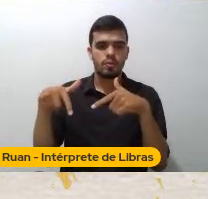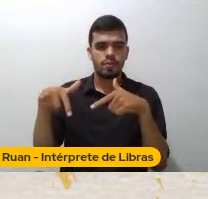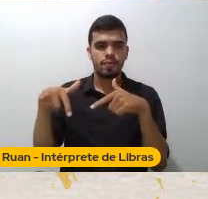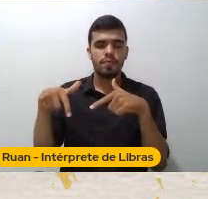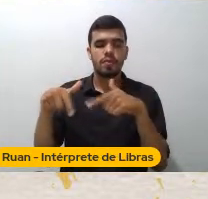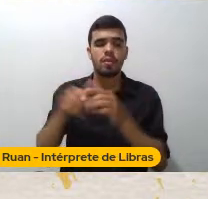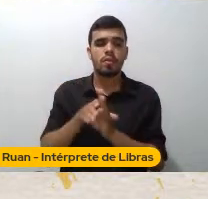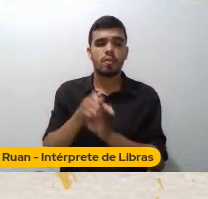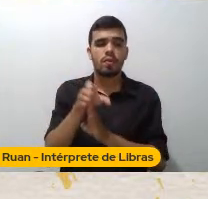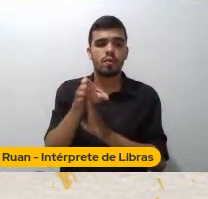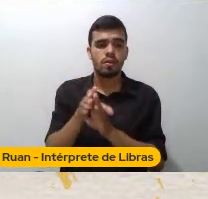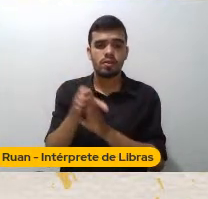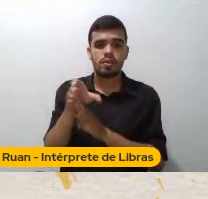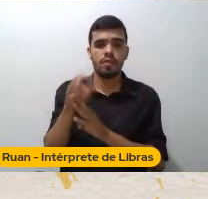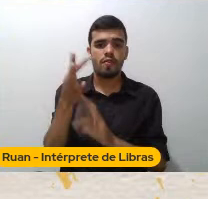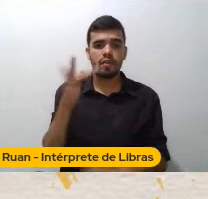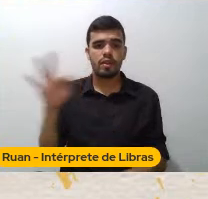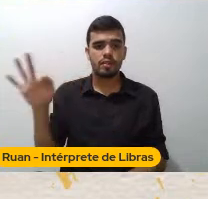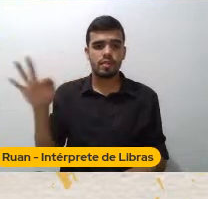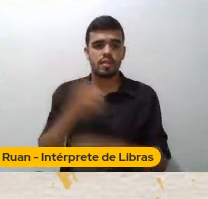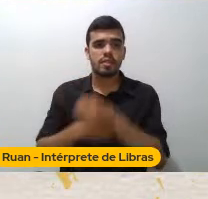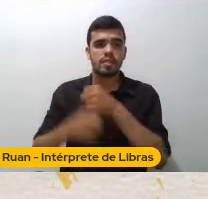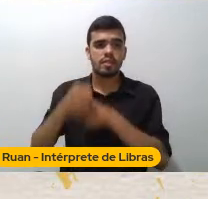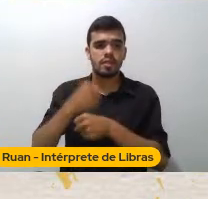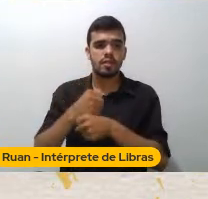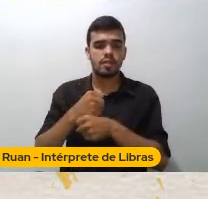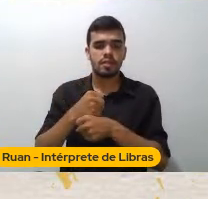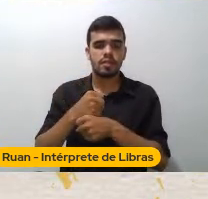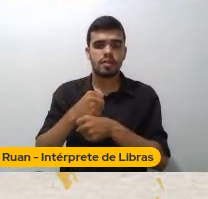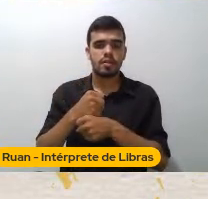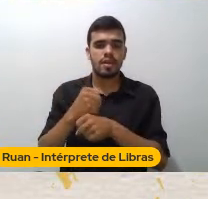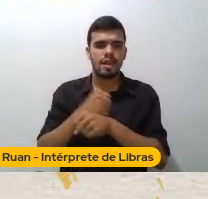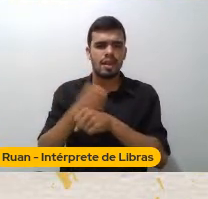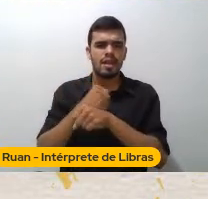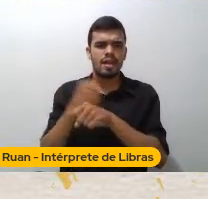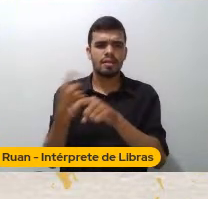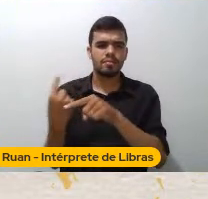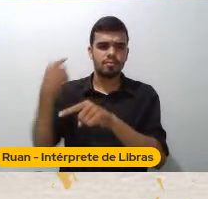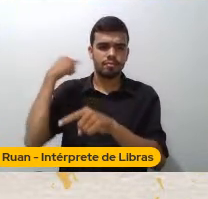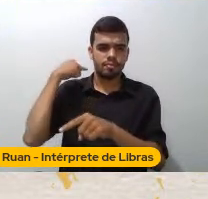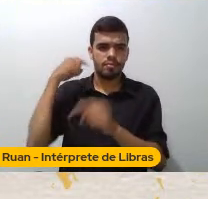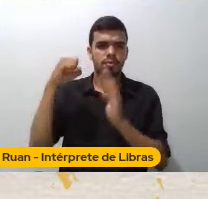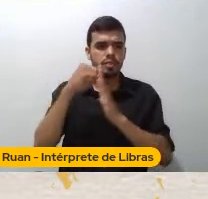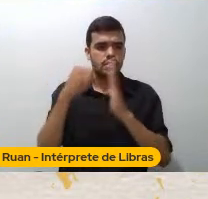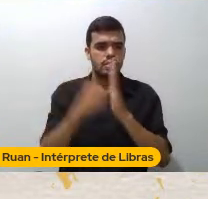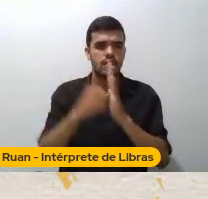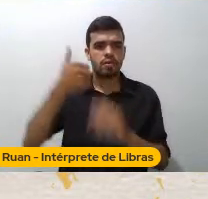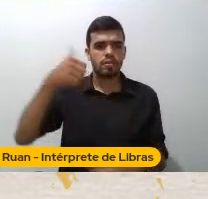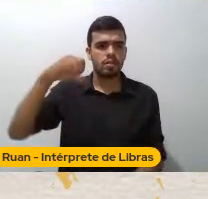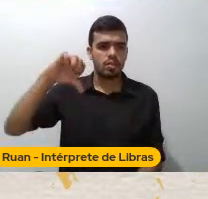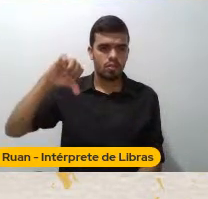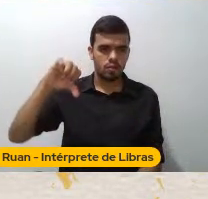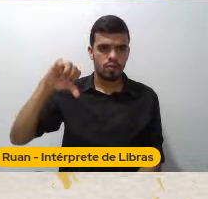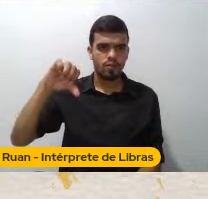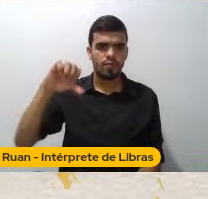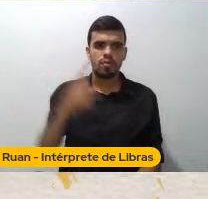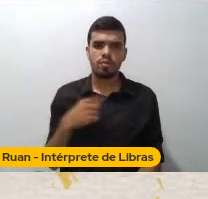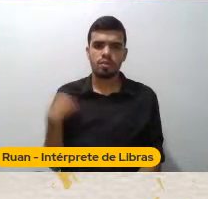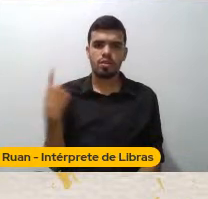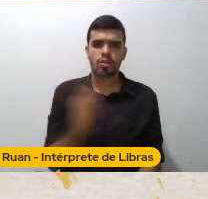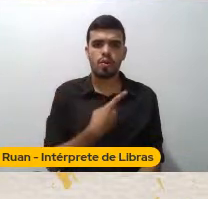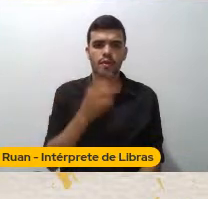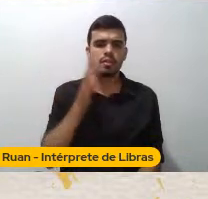Hoje Ela continua Ela continua Pelo trabalho Né? Por vários discursos Que a gente conhece Do trabalho